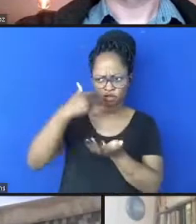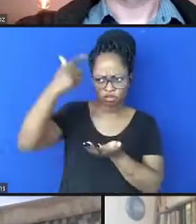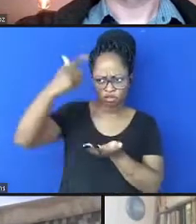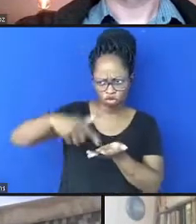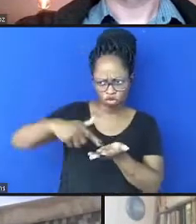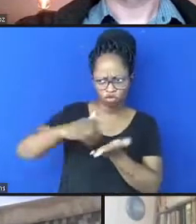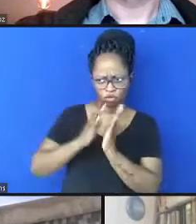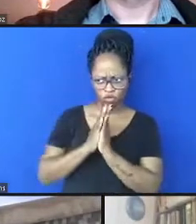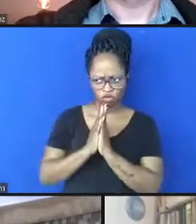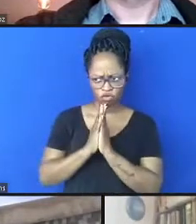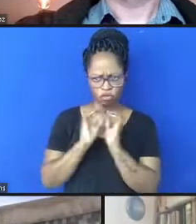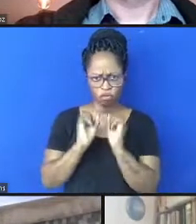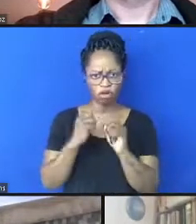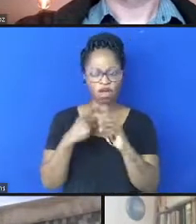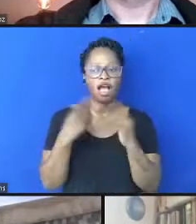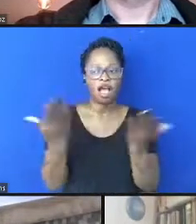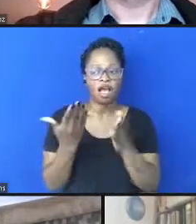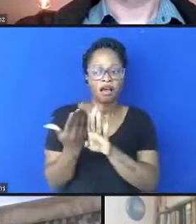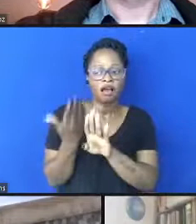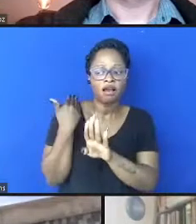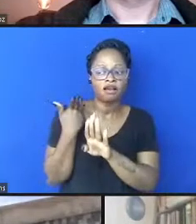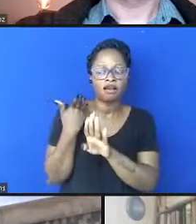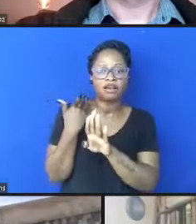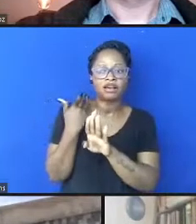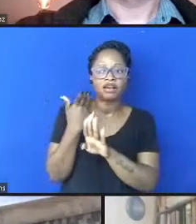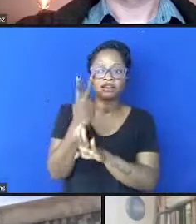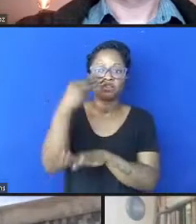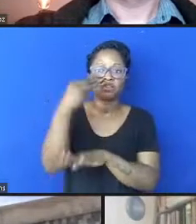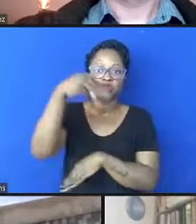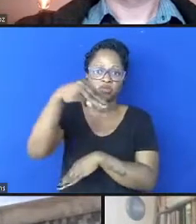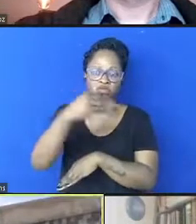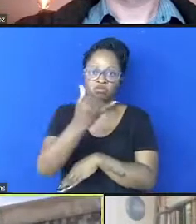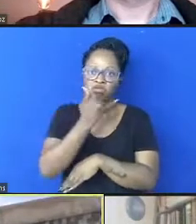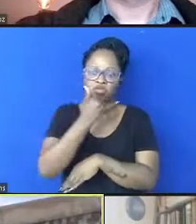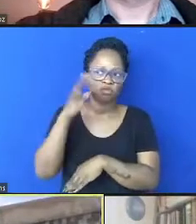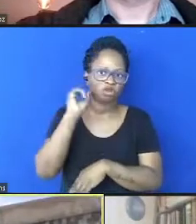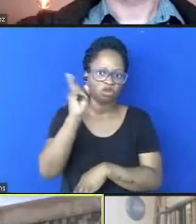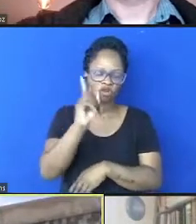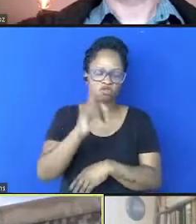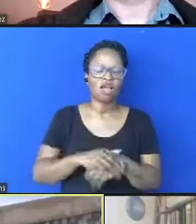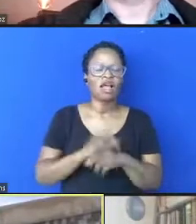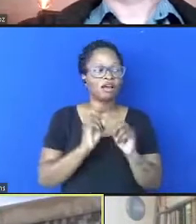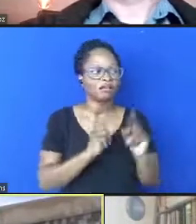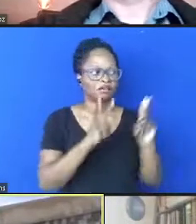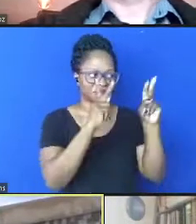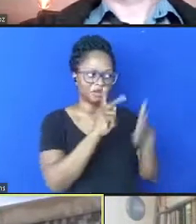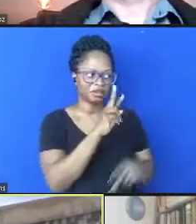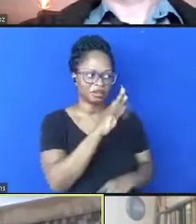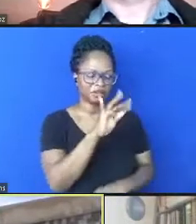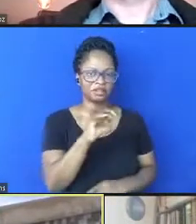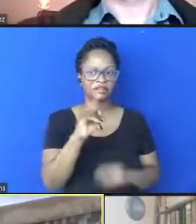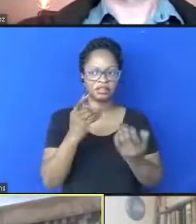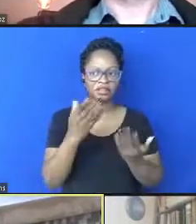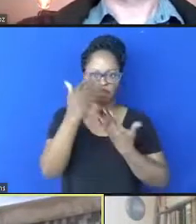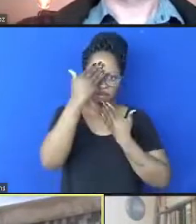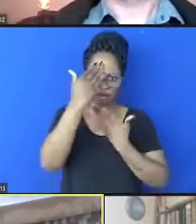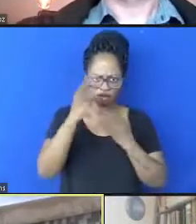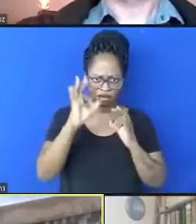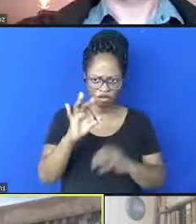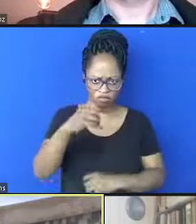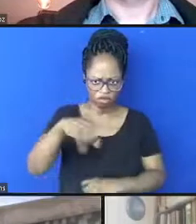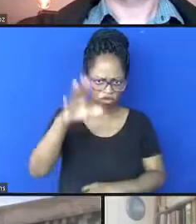fala? Agora há pouco, nos últimos dois minutos. Ok, Rita. A parte dos agradecimentos não foi?